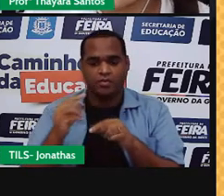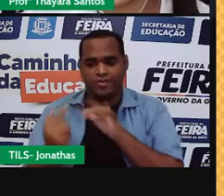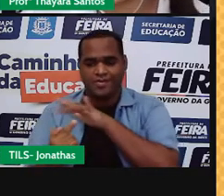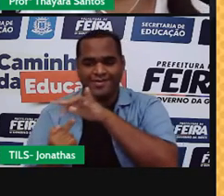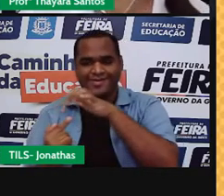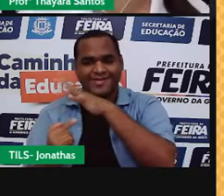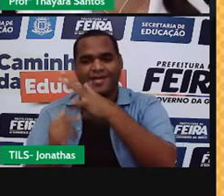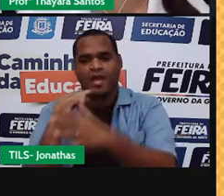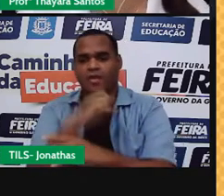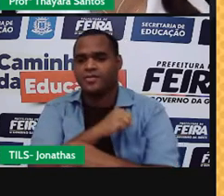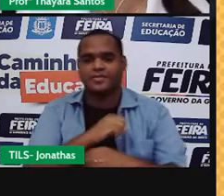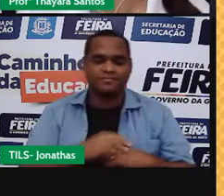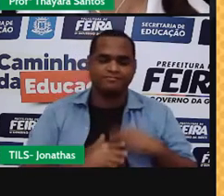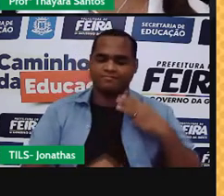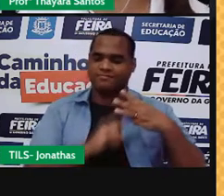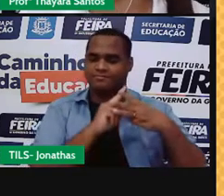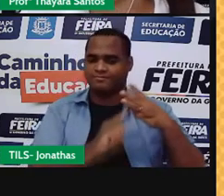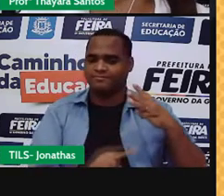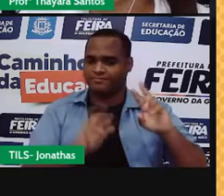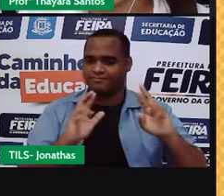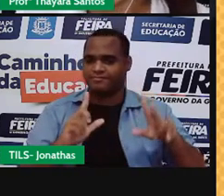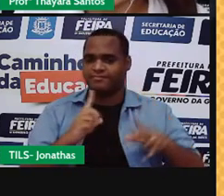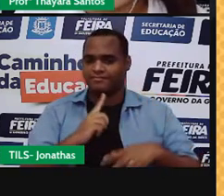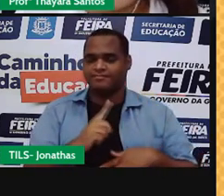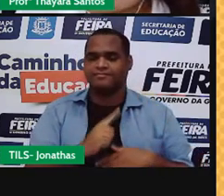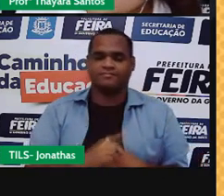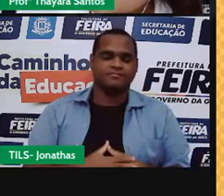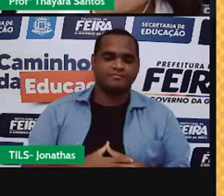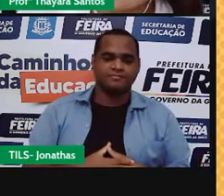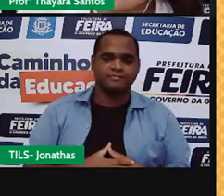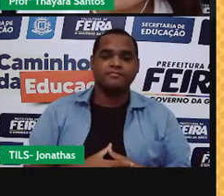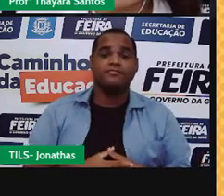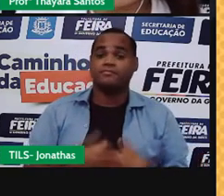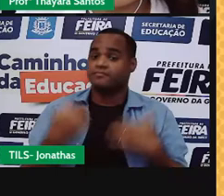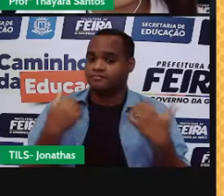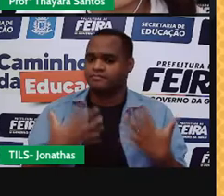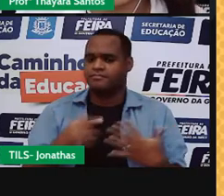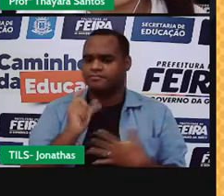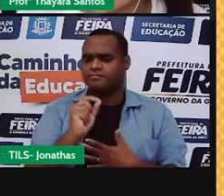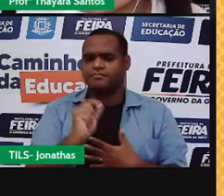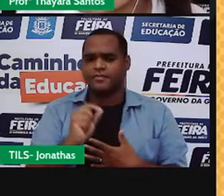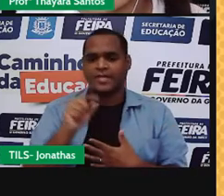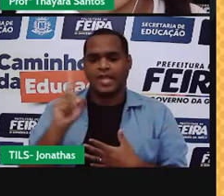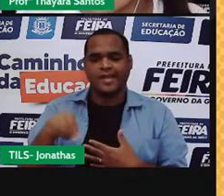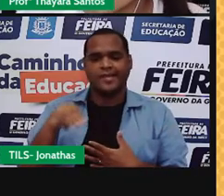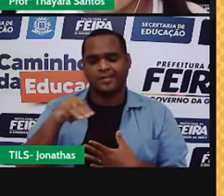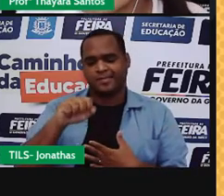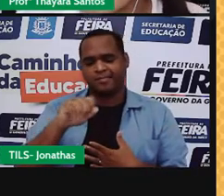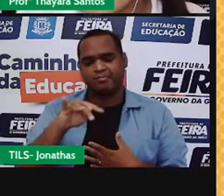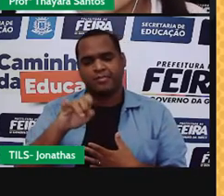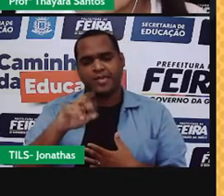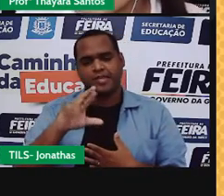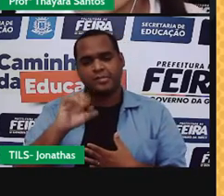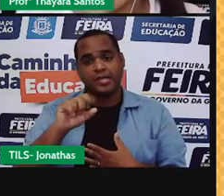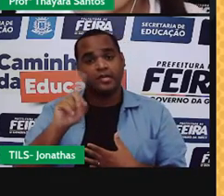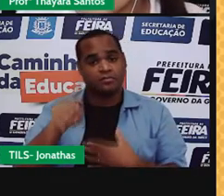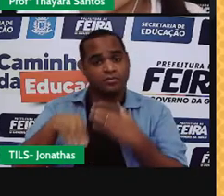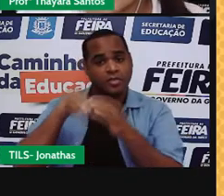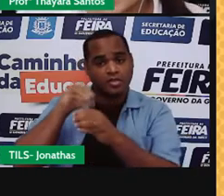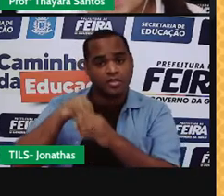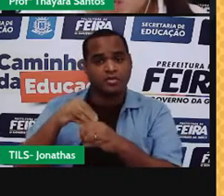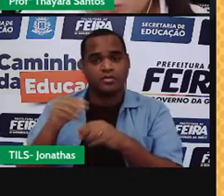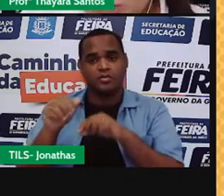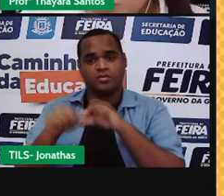tipos de vaporização. Agora, vamos lá. Quando essa matéria do estado gasoso passa para o